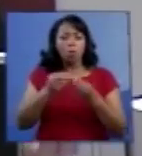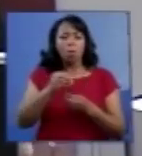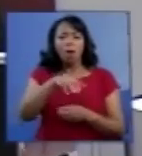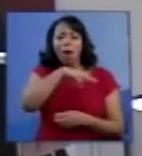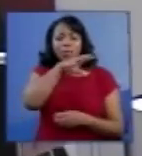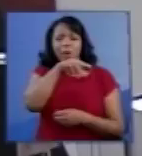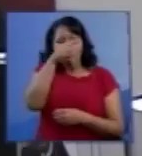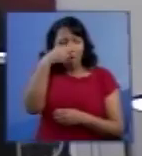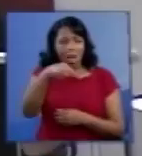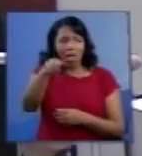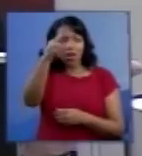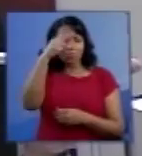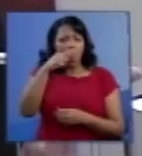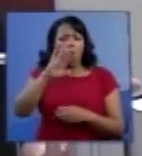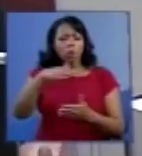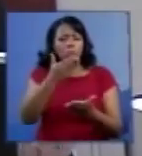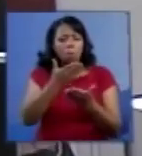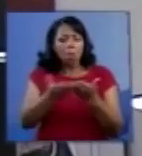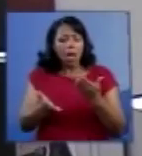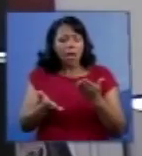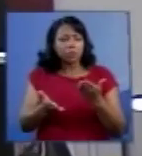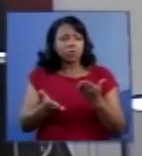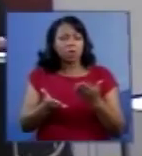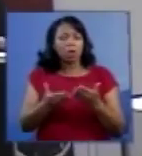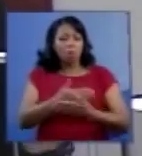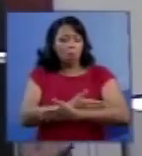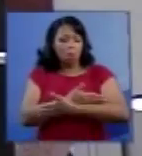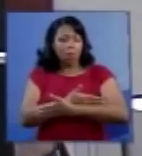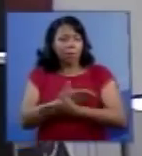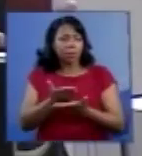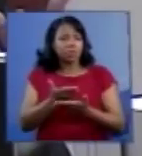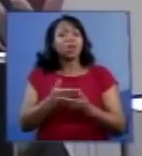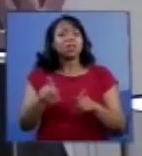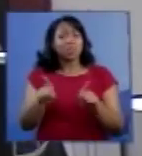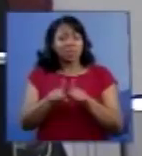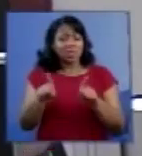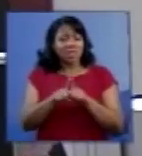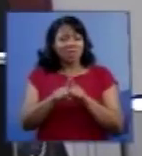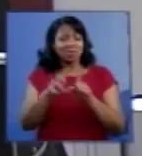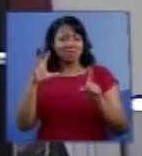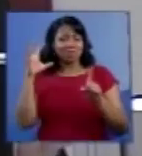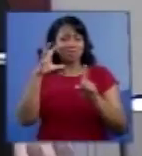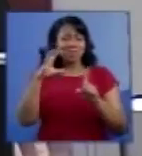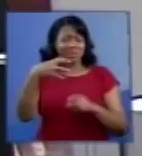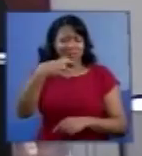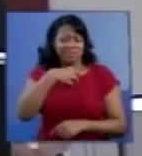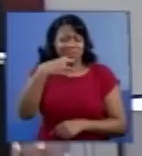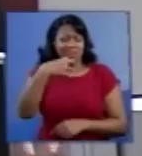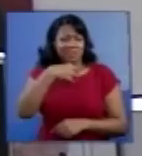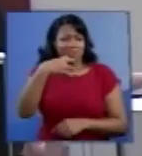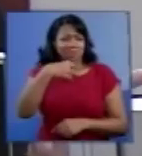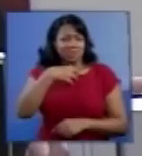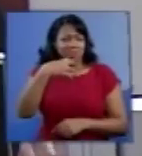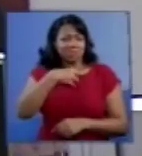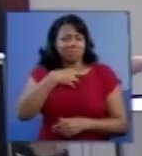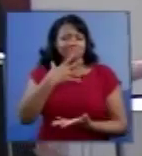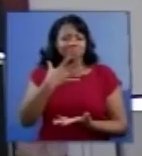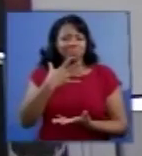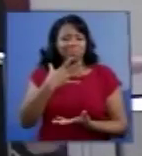quando perdem um bebê, há uma manifestação sentimental muito forte por parte